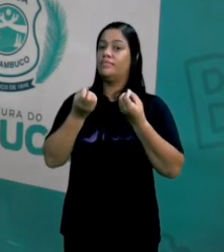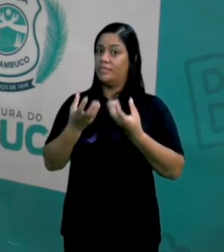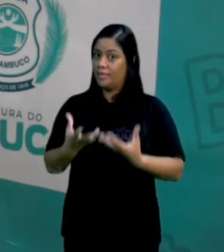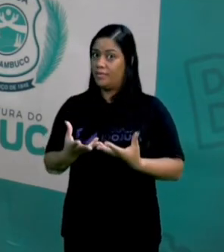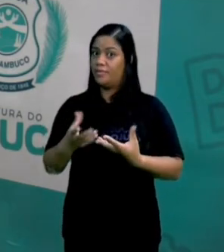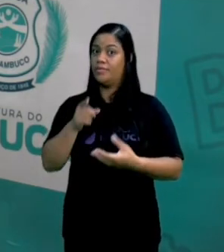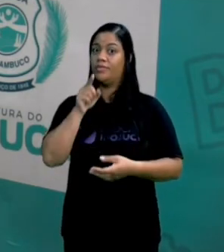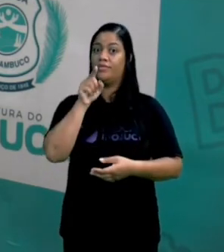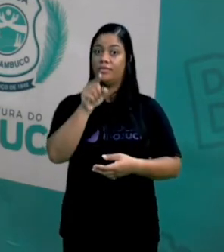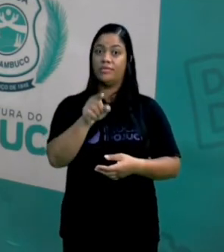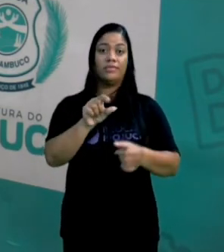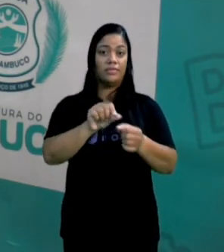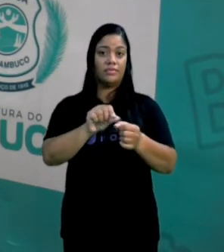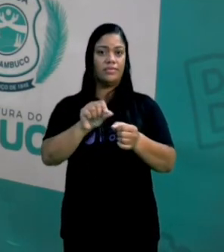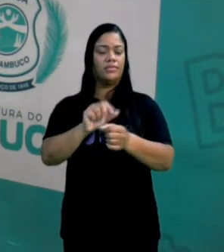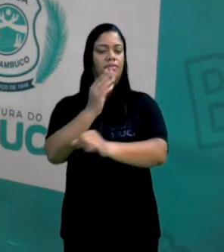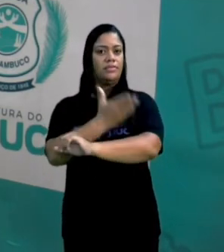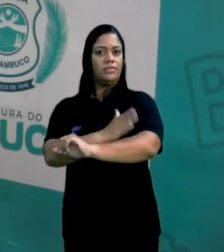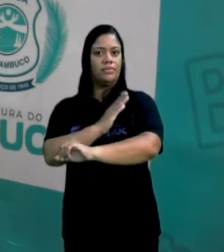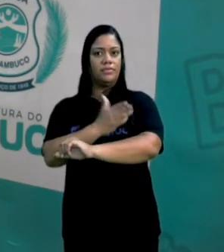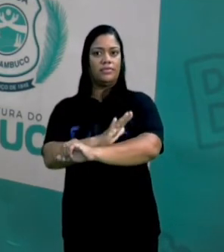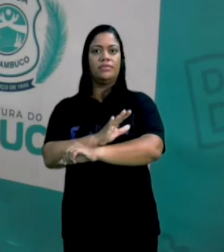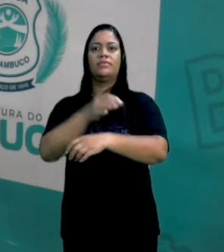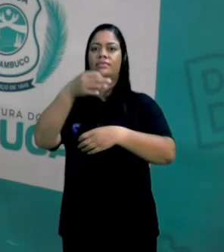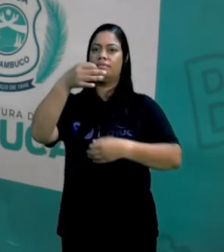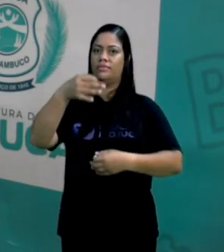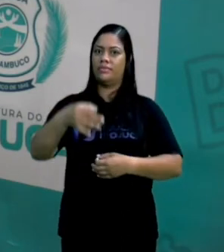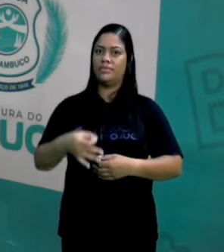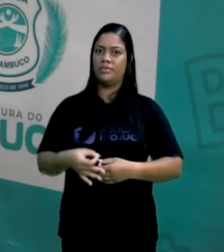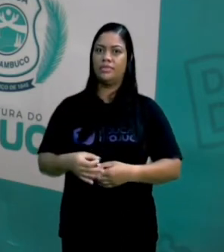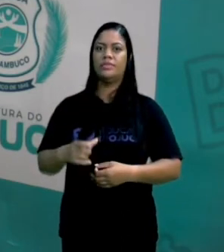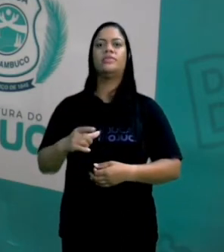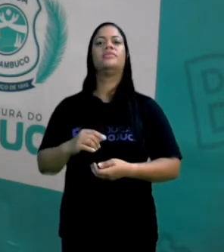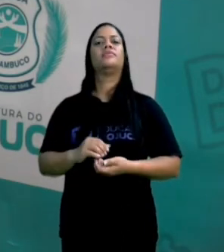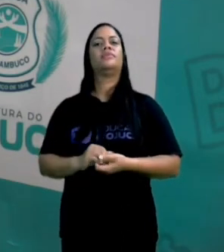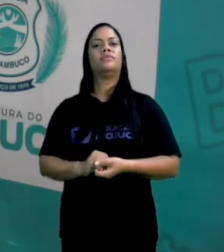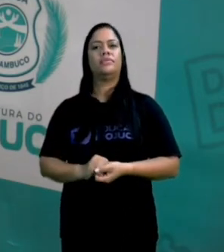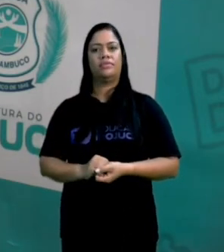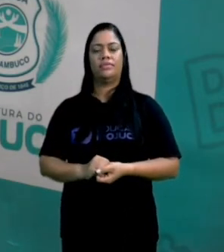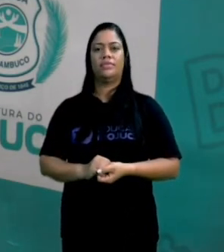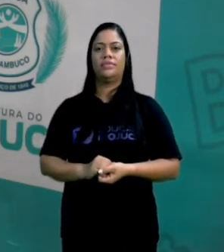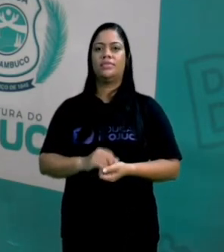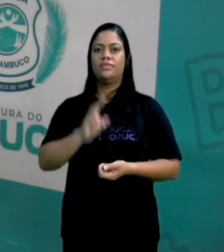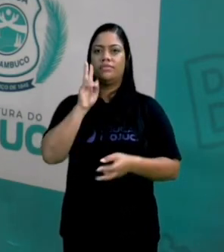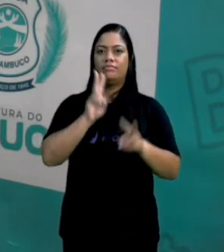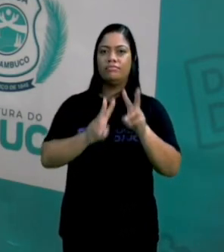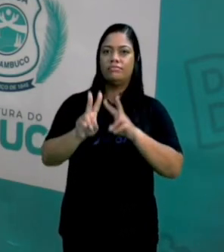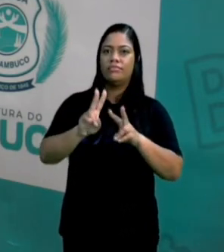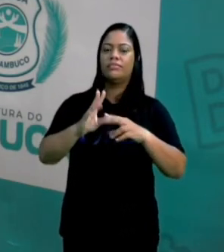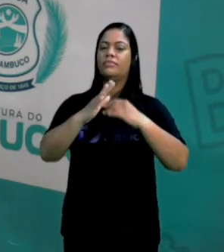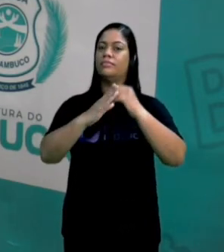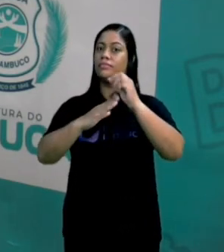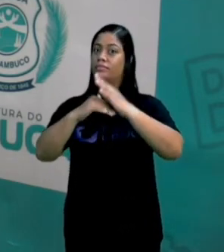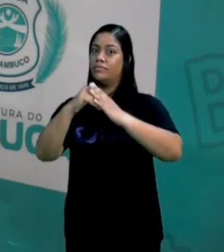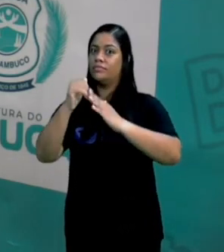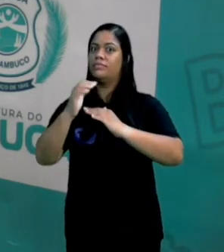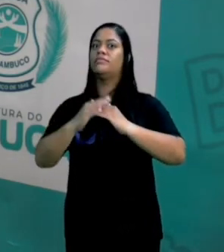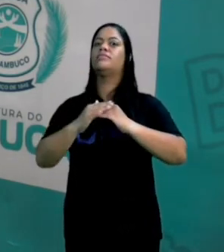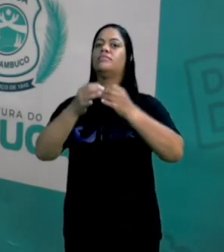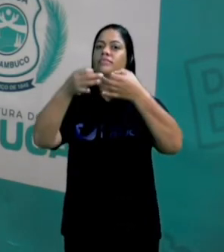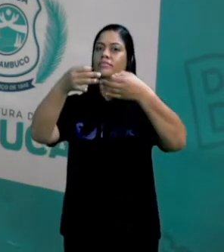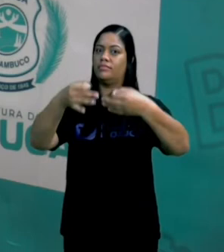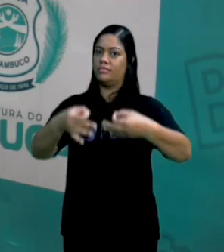você estar fazendo um treinamento de forma orientada, de forma, sendo acompanhado da maneira certa, pelos